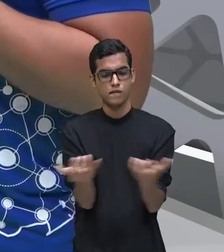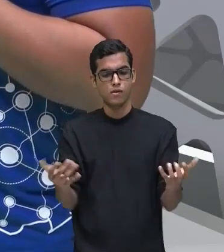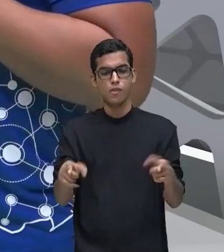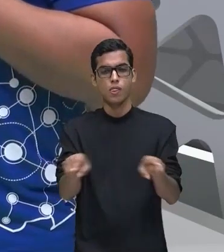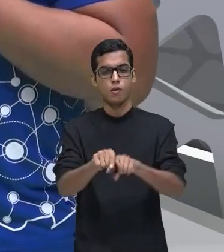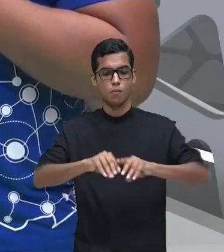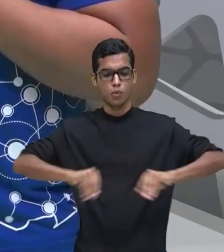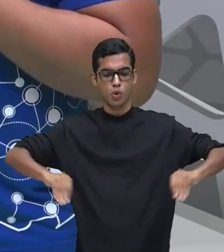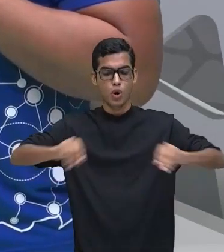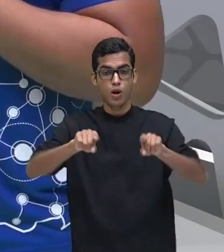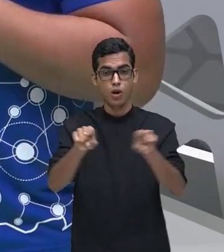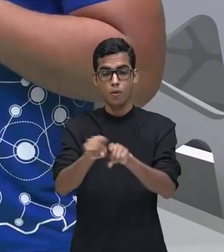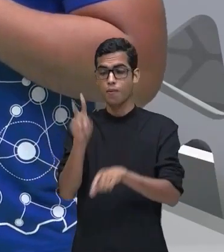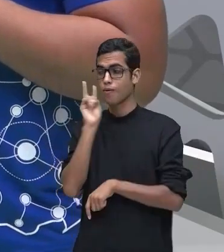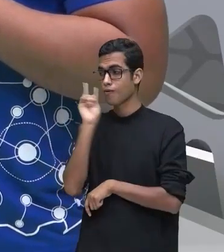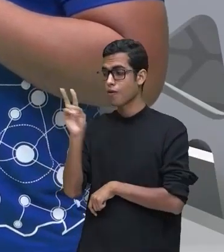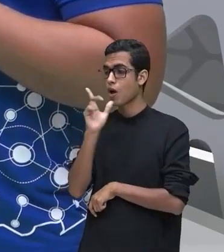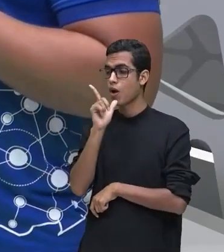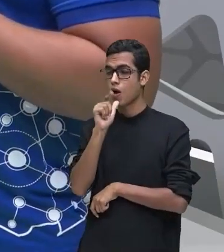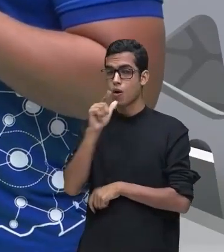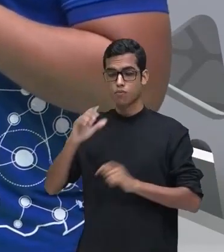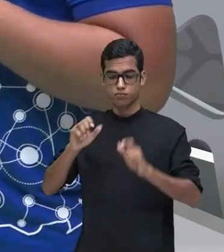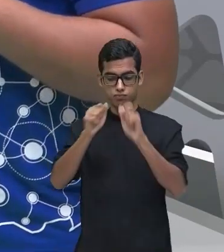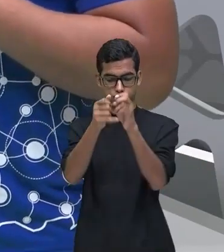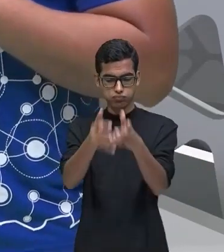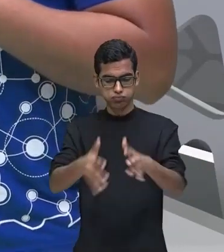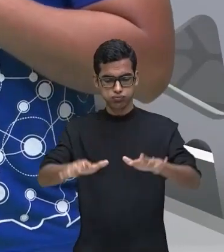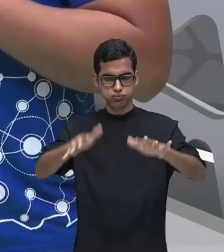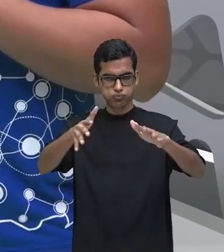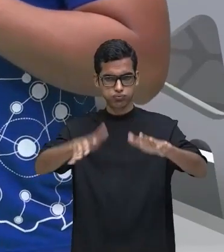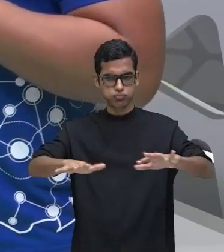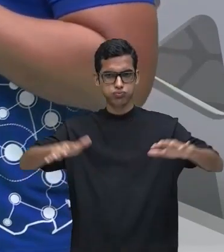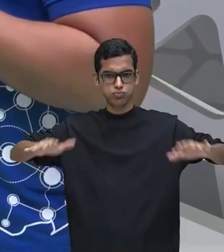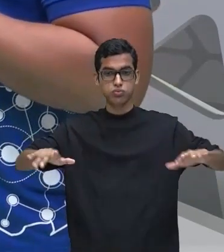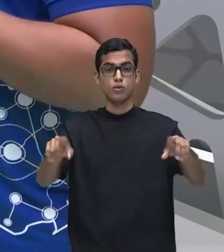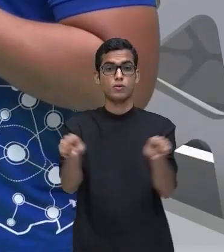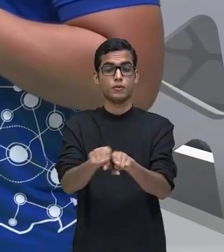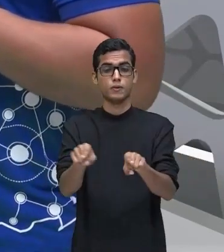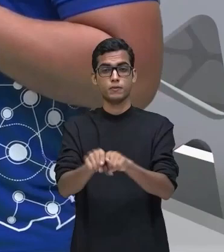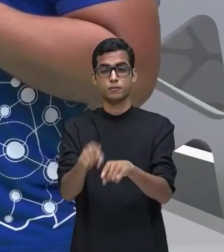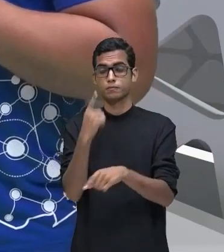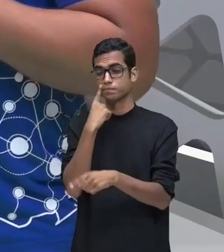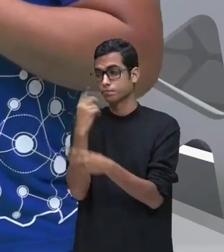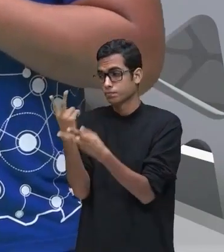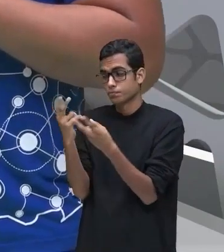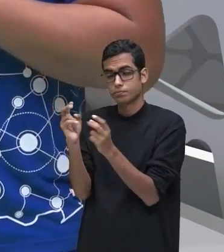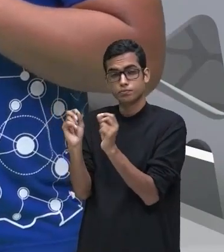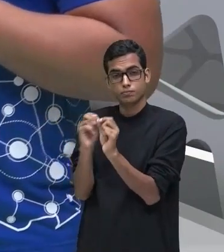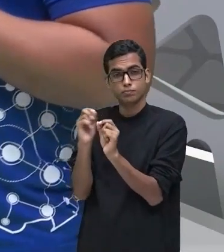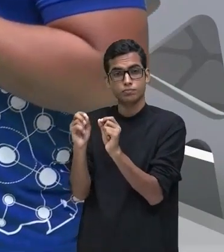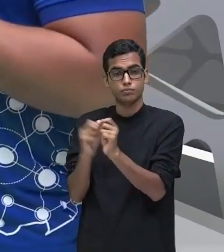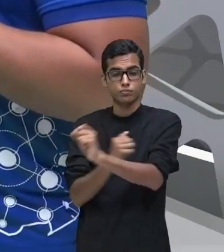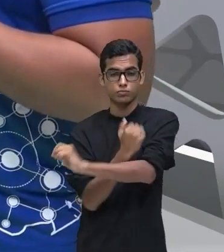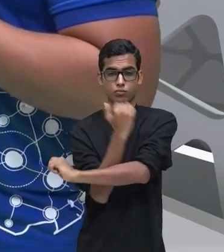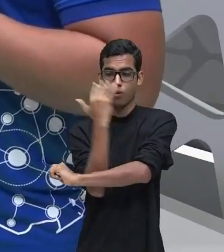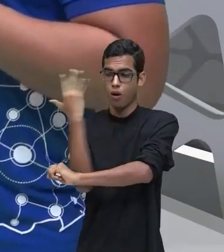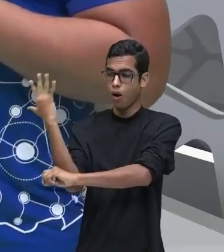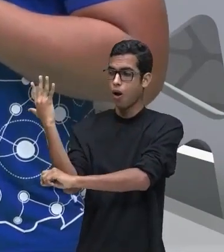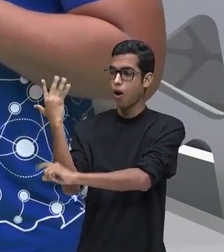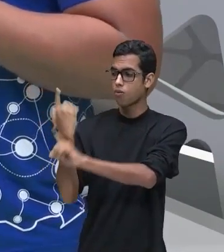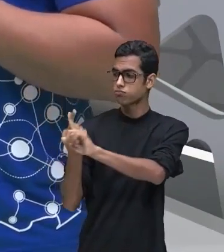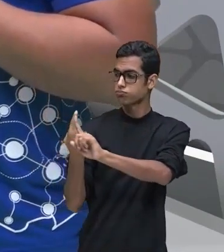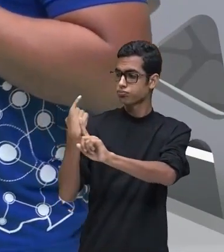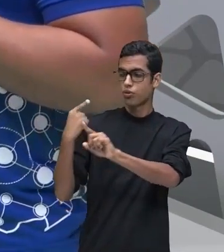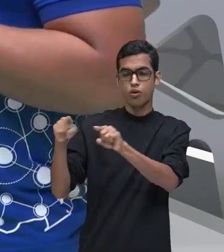visualizar o mar, as águas, né? Você observa também uma mata, certo? Aí